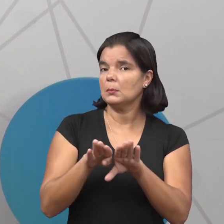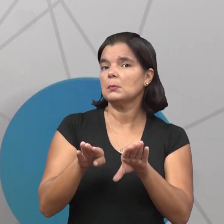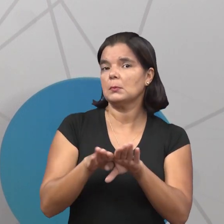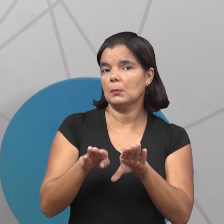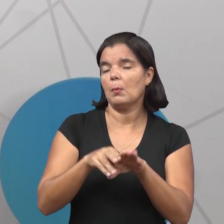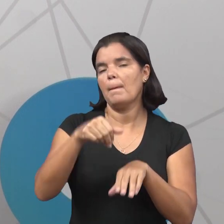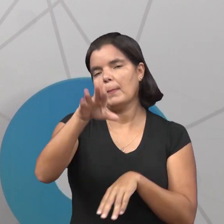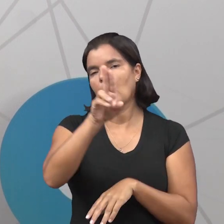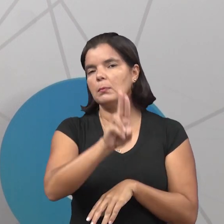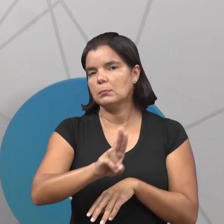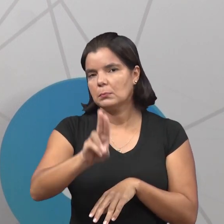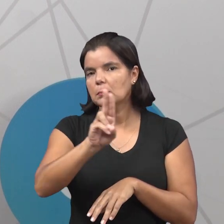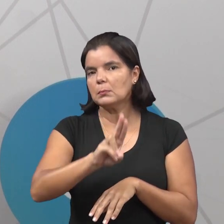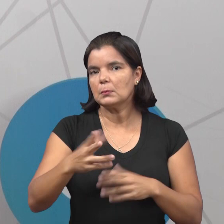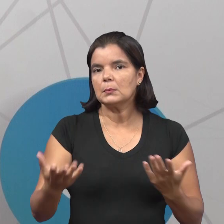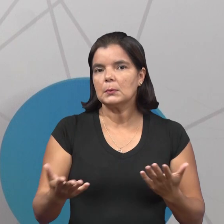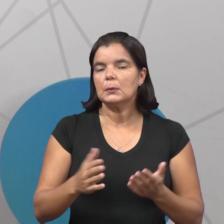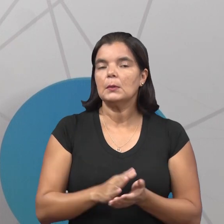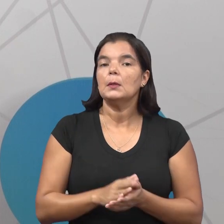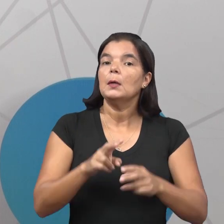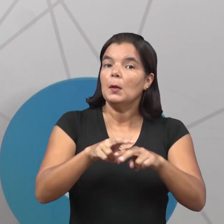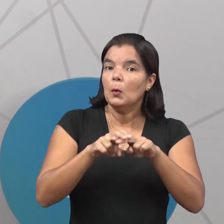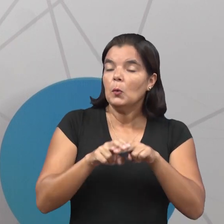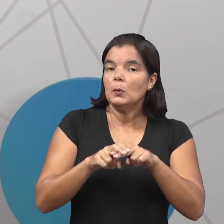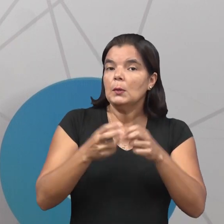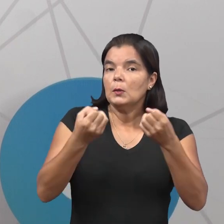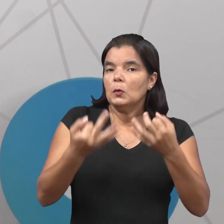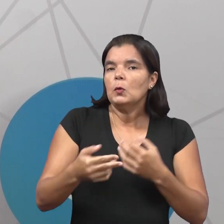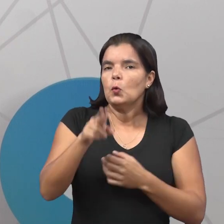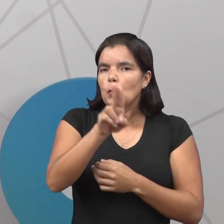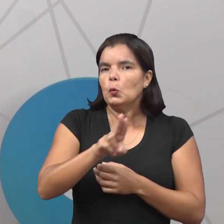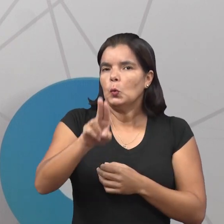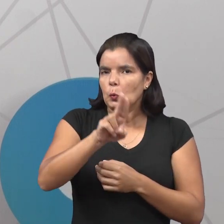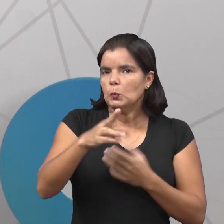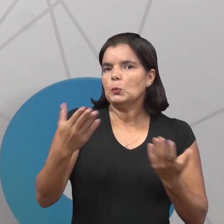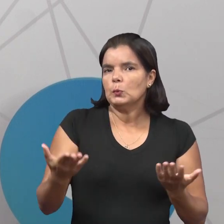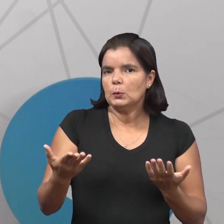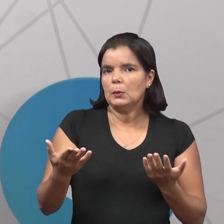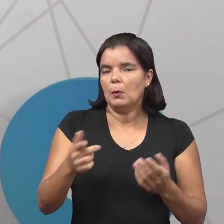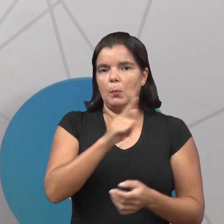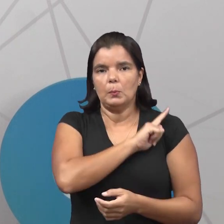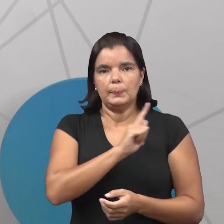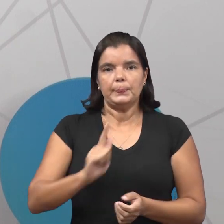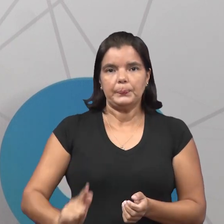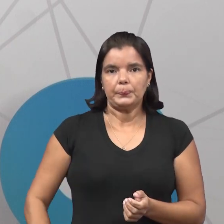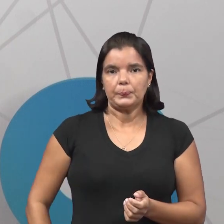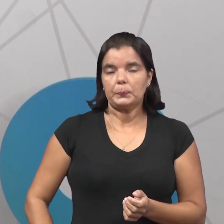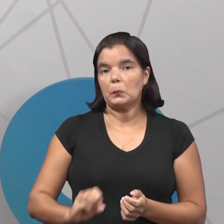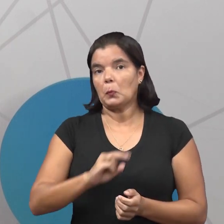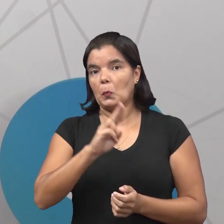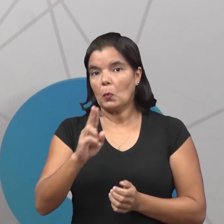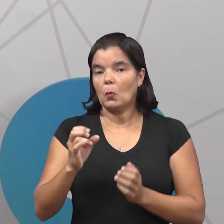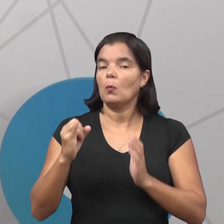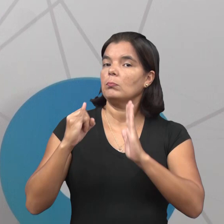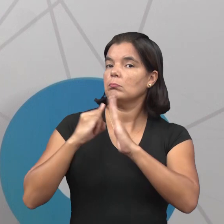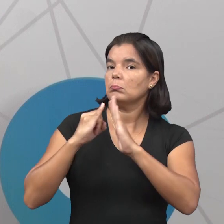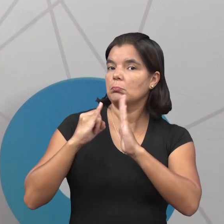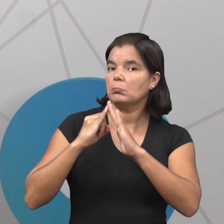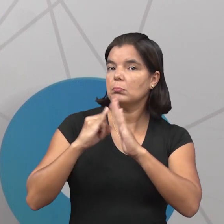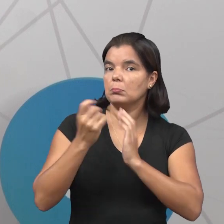utilizada. Por isso que, quando falamos que é usada ou bastante usada pelo governo ou pelas instituições